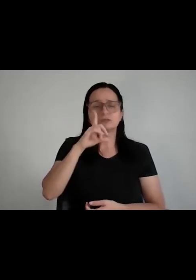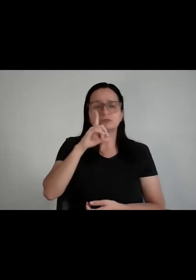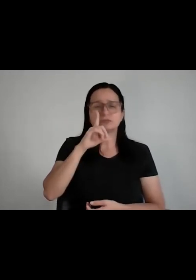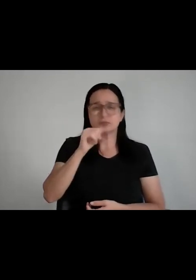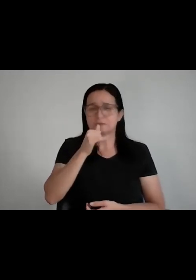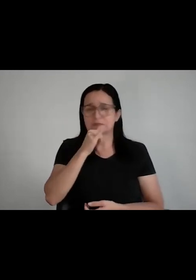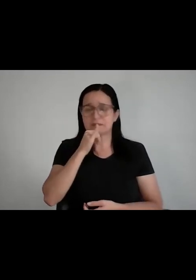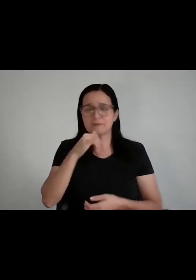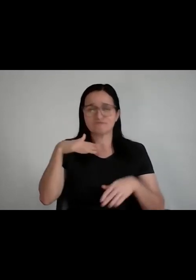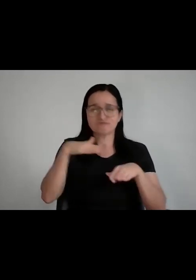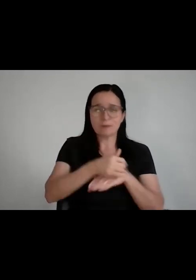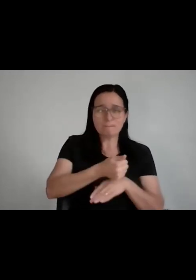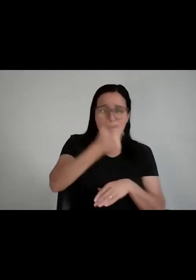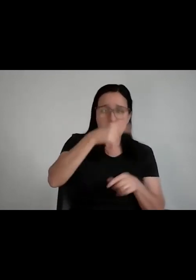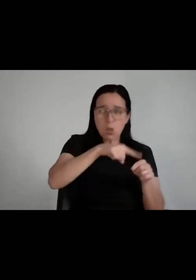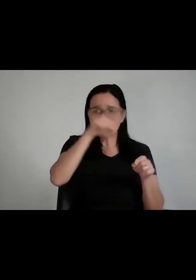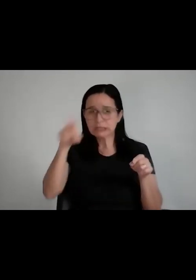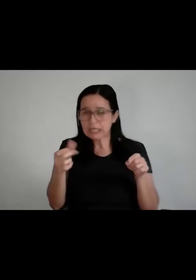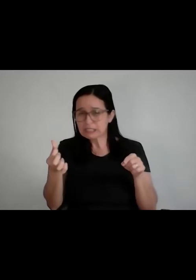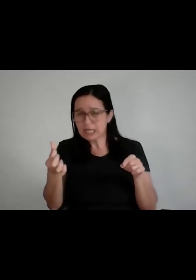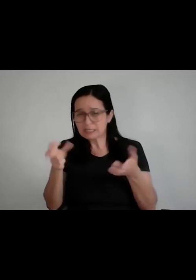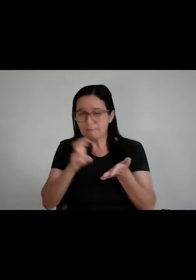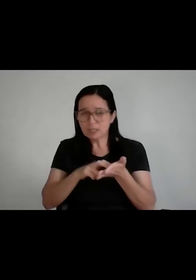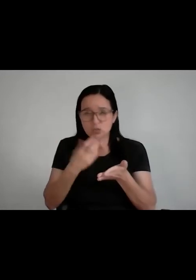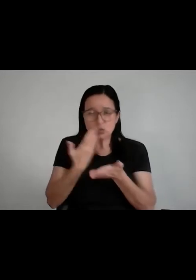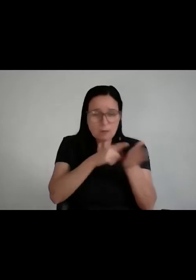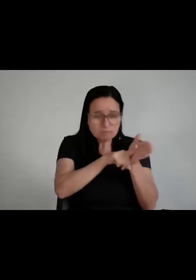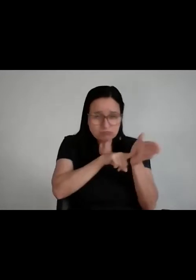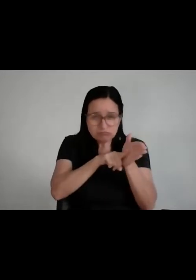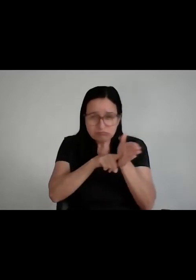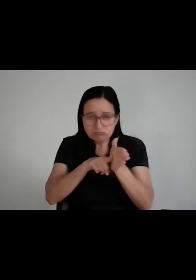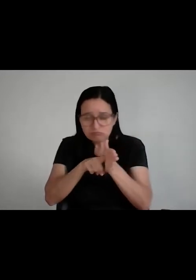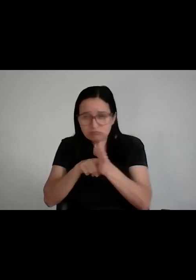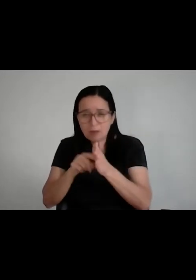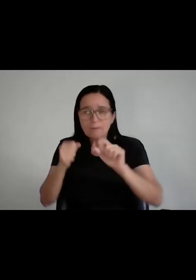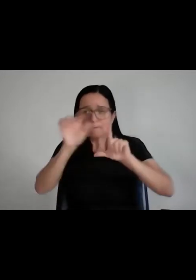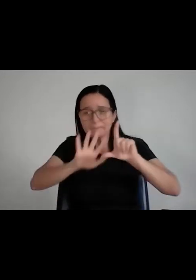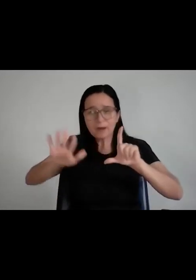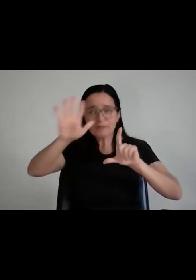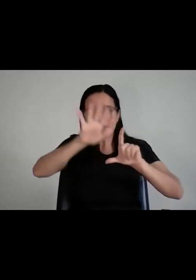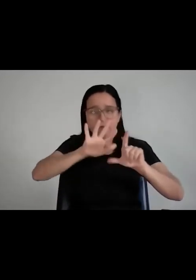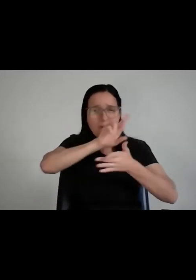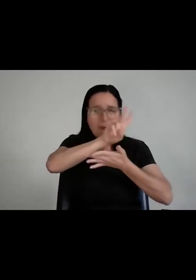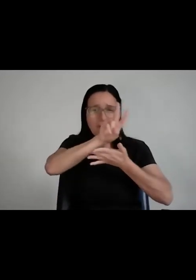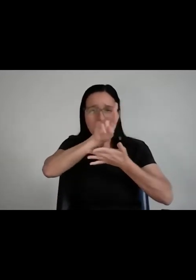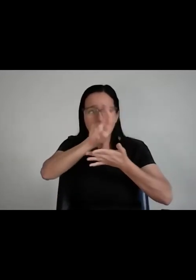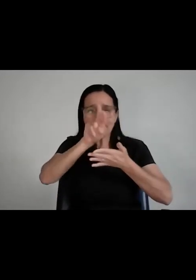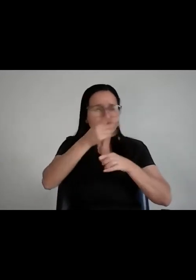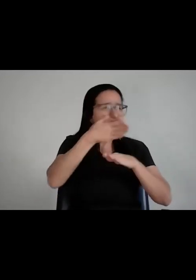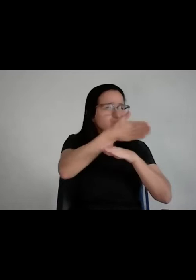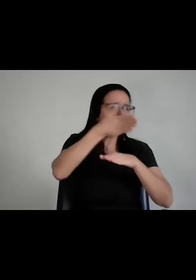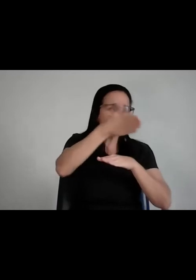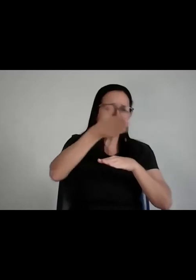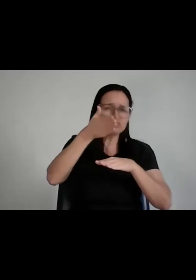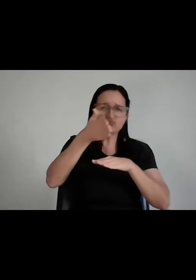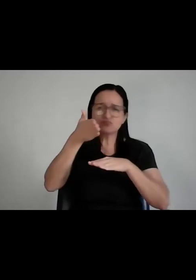você devia estar procurando emprego todo dia, aí você já devia ter se aplicado a todas as plataformas de emprego possíveis, você